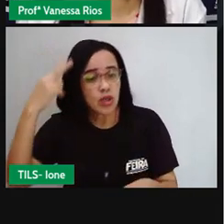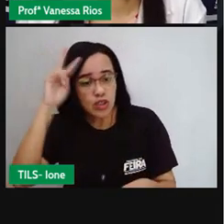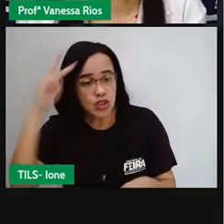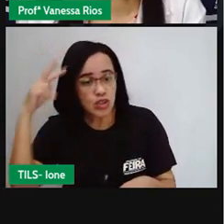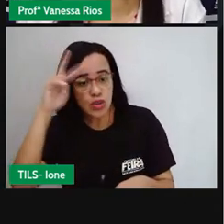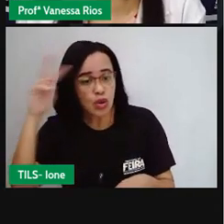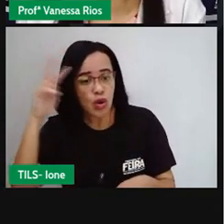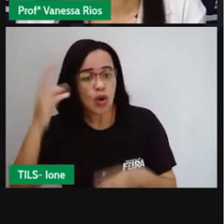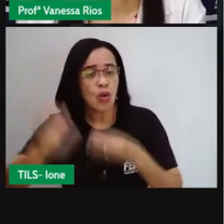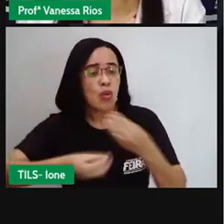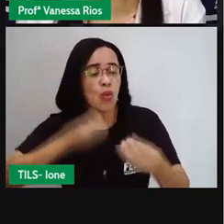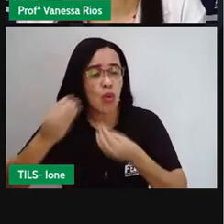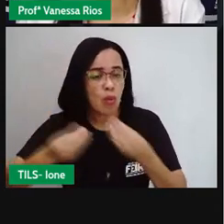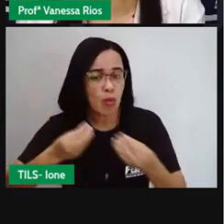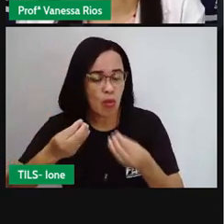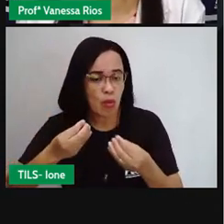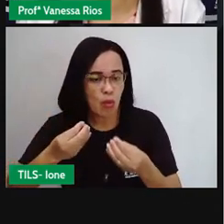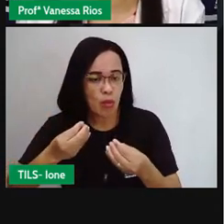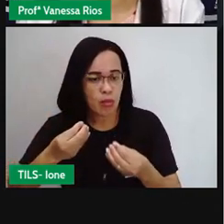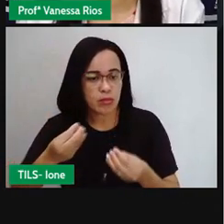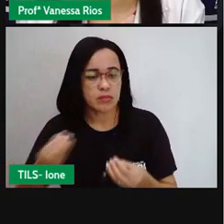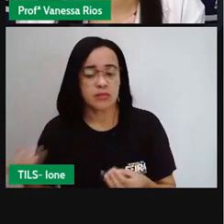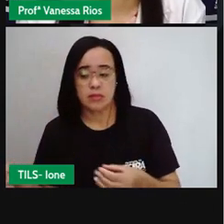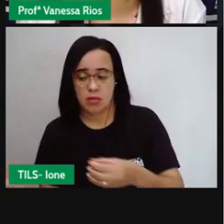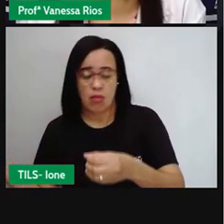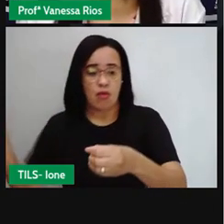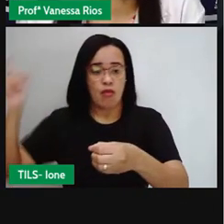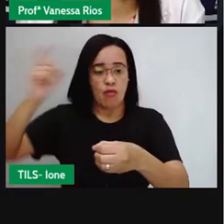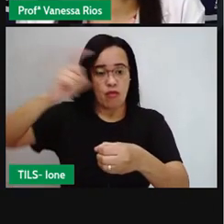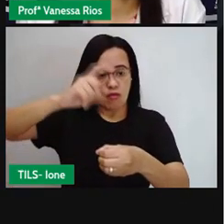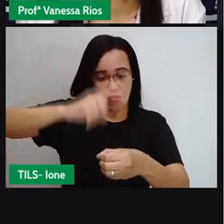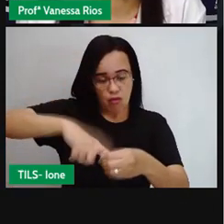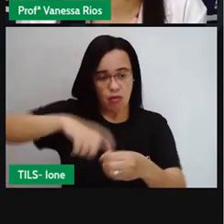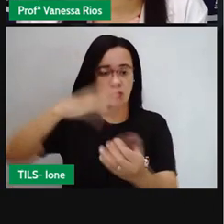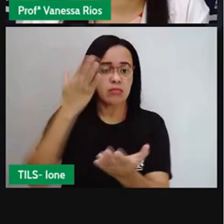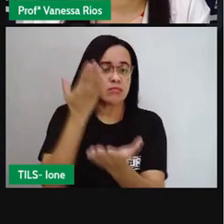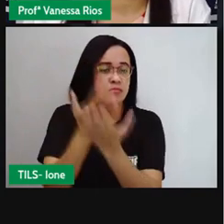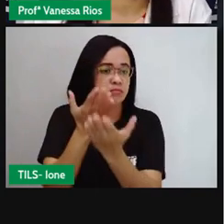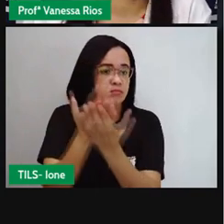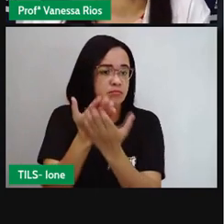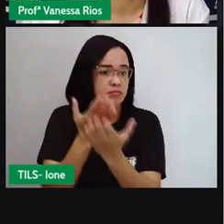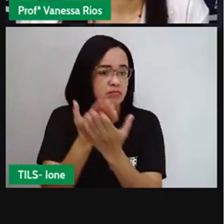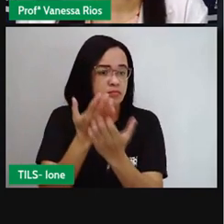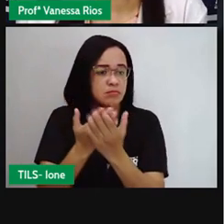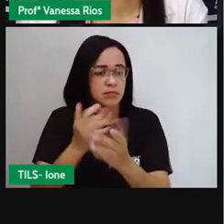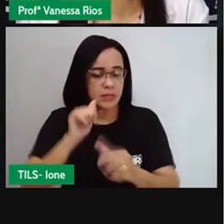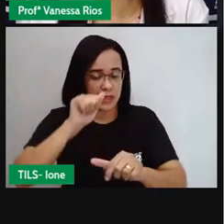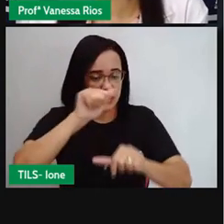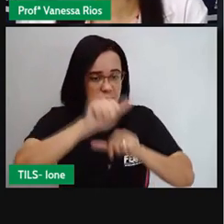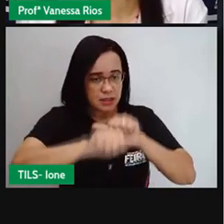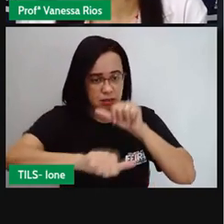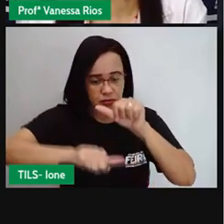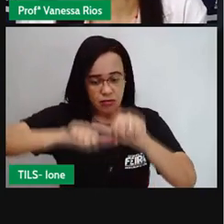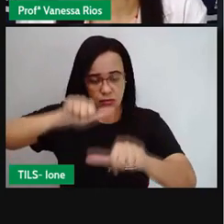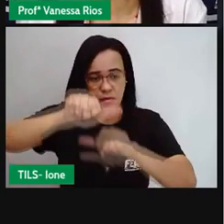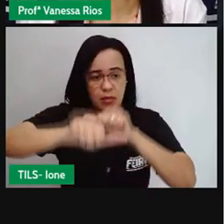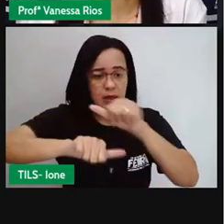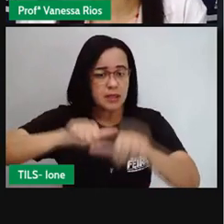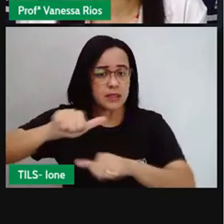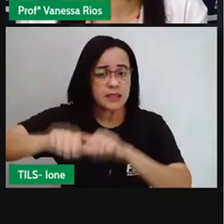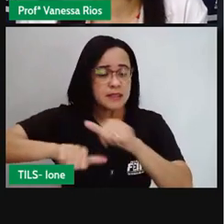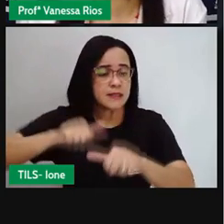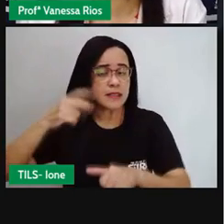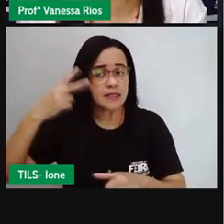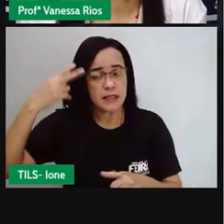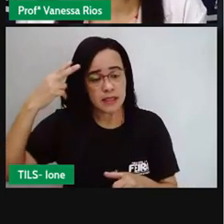aí ao tema dessa aula, que é toda essa transformação acontecida, principalmente, depois aí da vinda